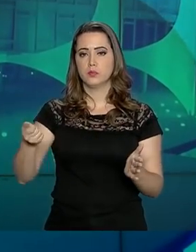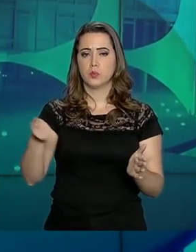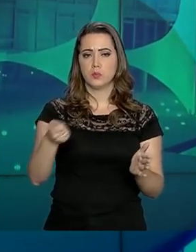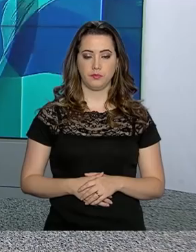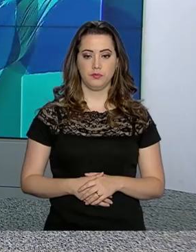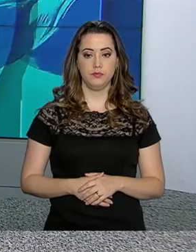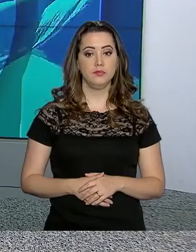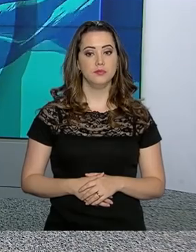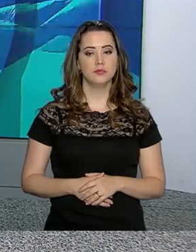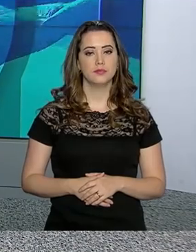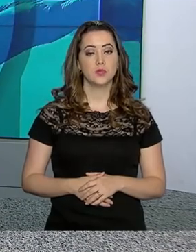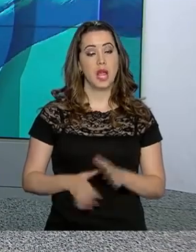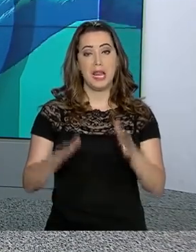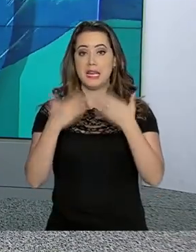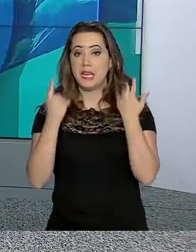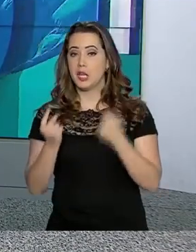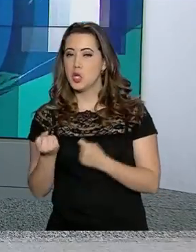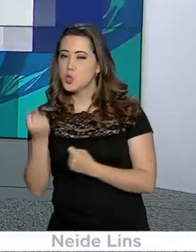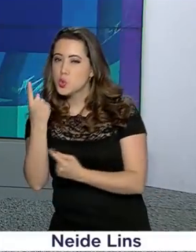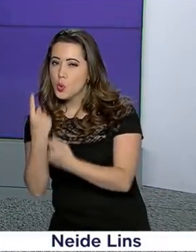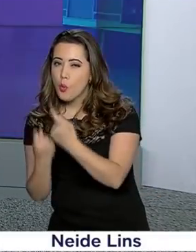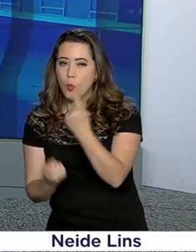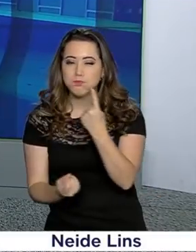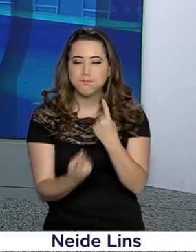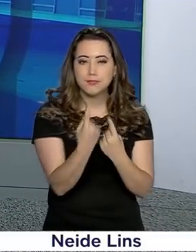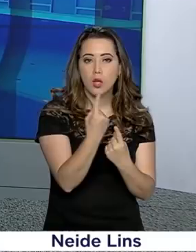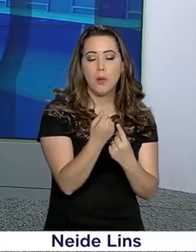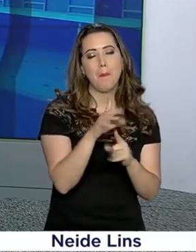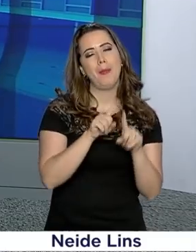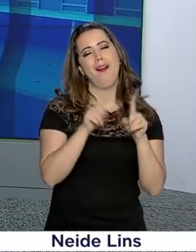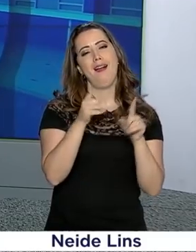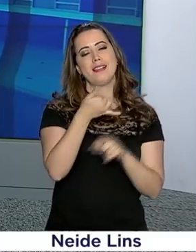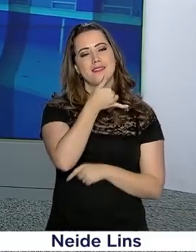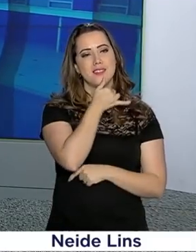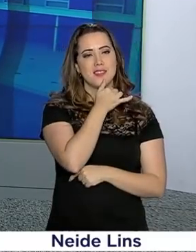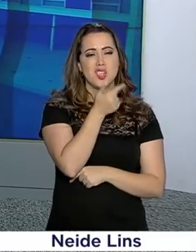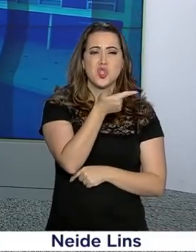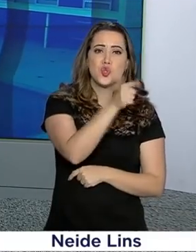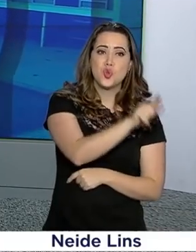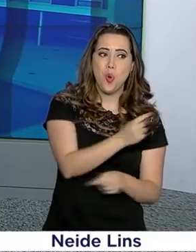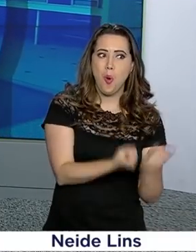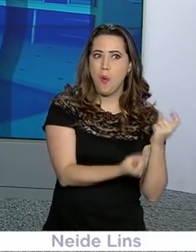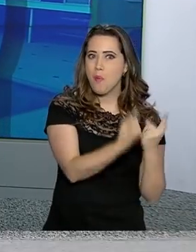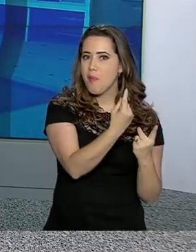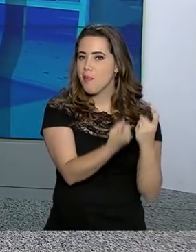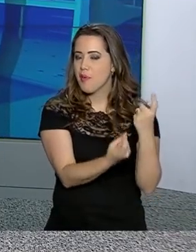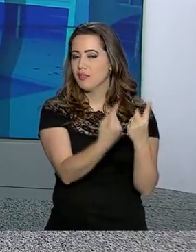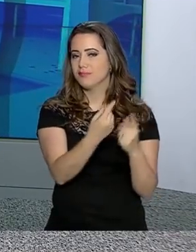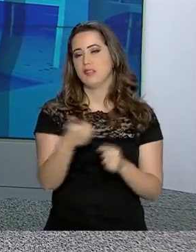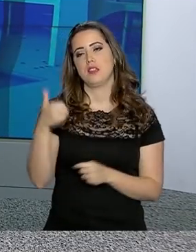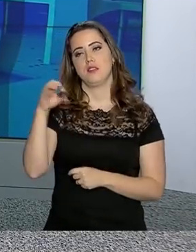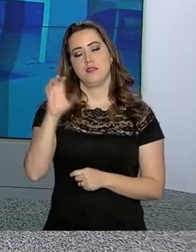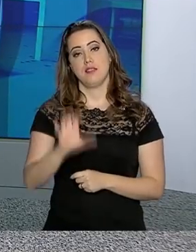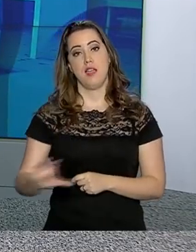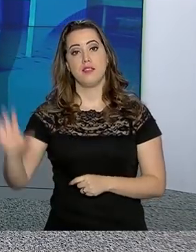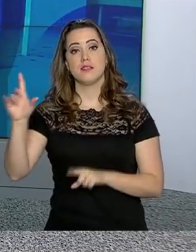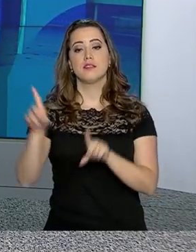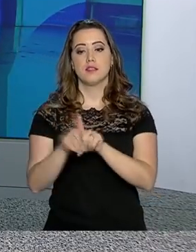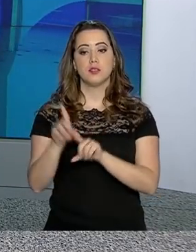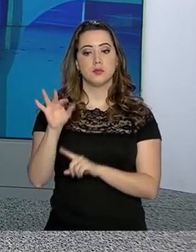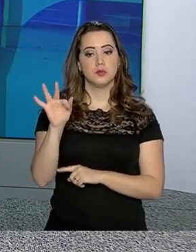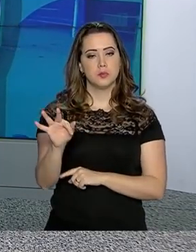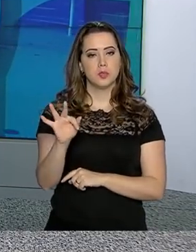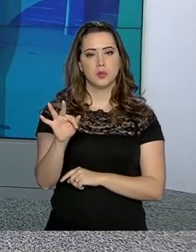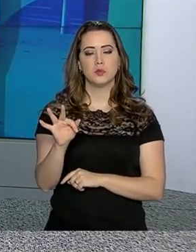pagamento. Para a alegria de uns e tristeza de outros, em 10 estados e no Distrito Federal, a população deve